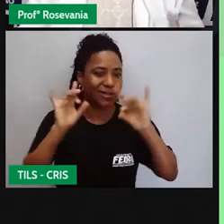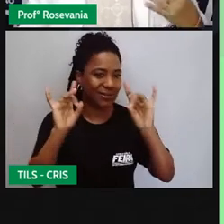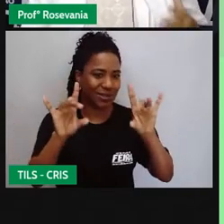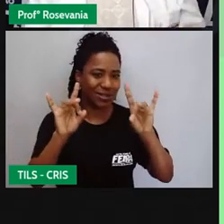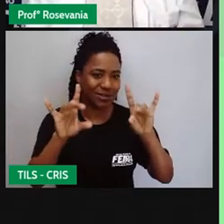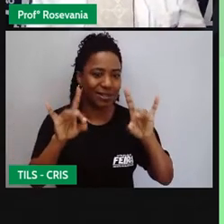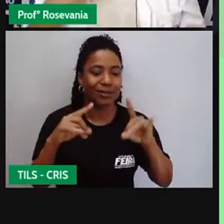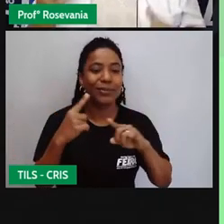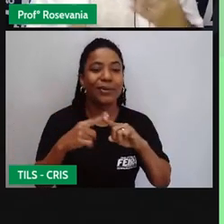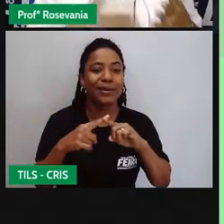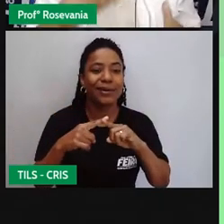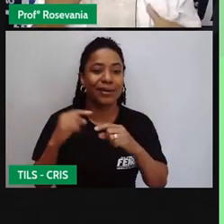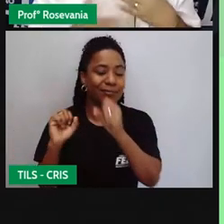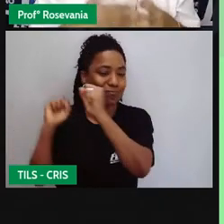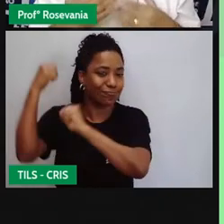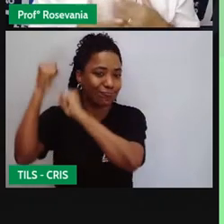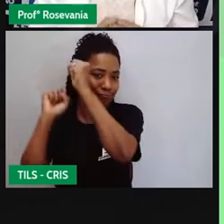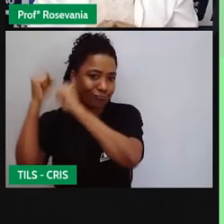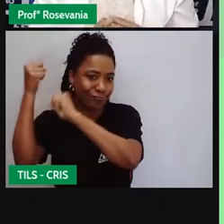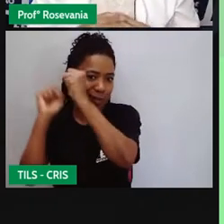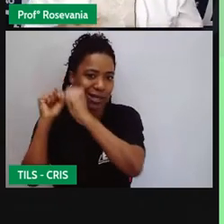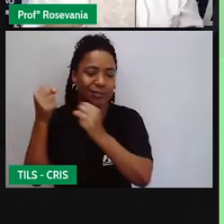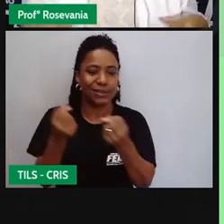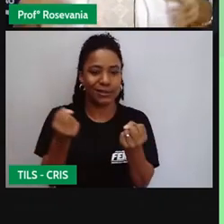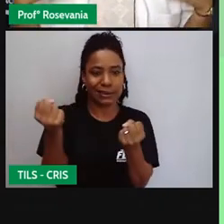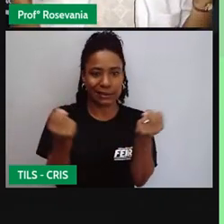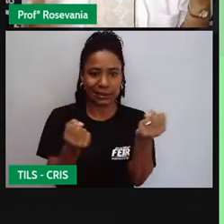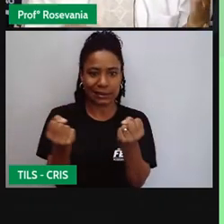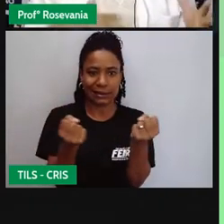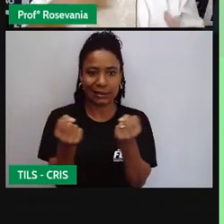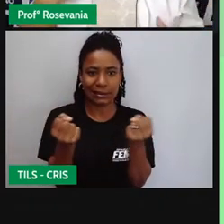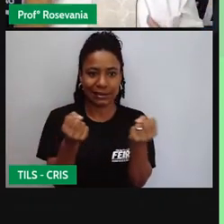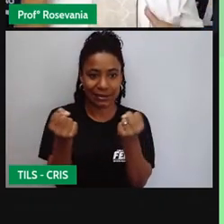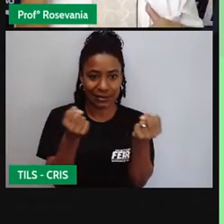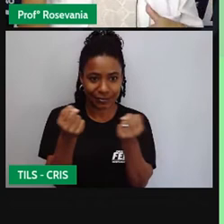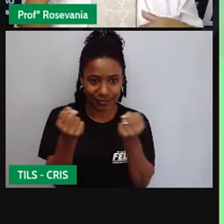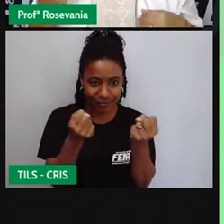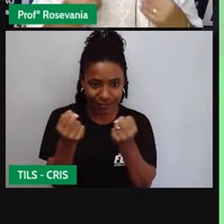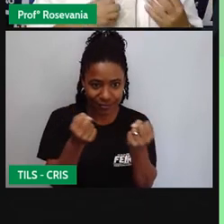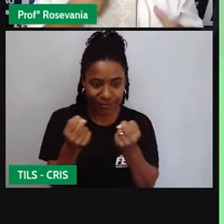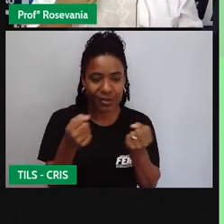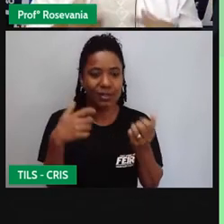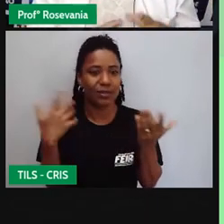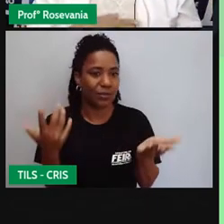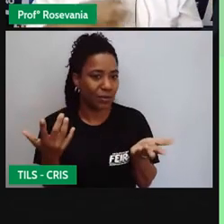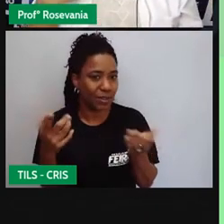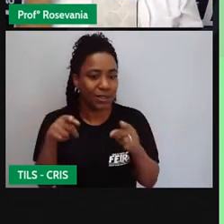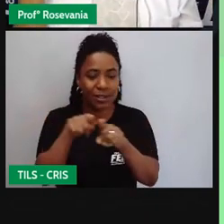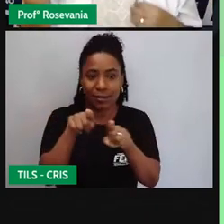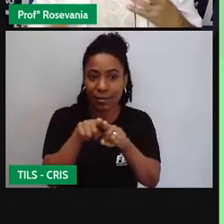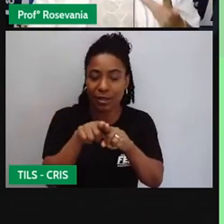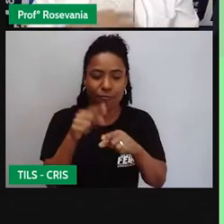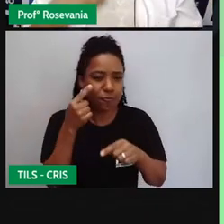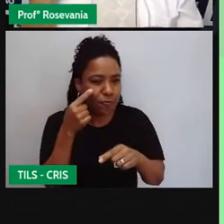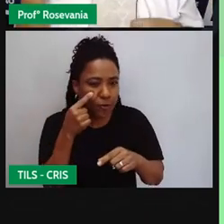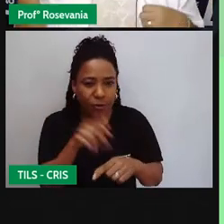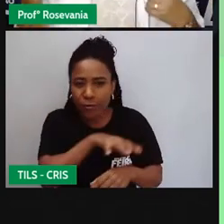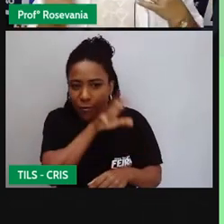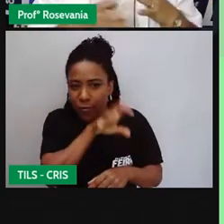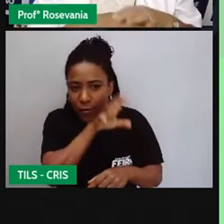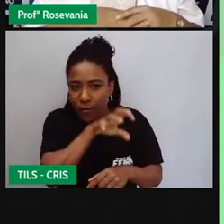máquinas, a gente precisa de gente que saiba operá-las, gente que saiba mexer com as mudanças genéticas, com os